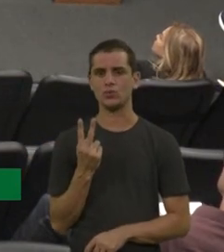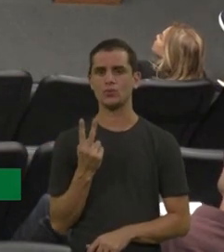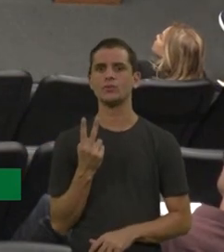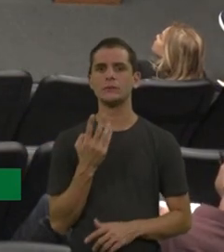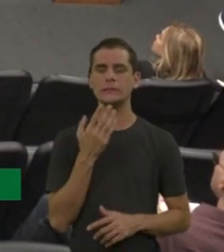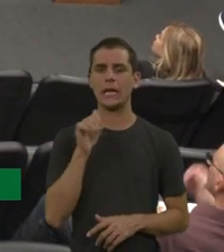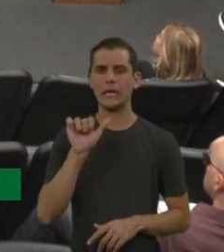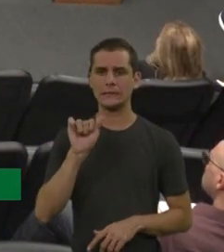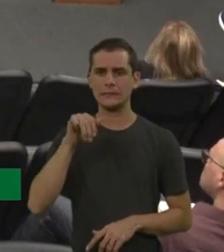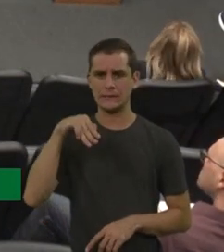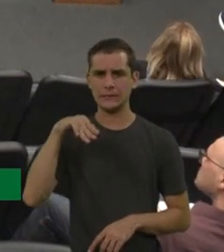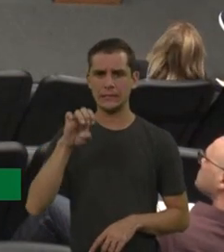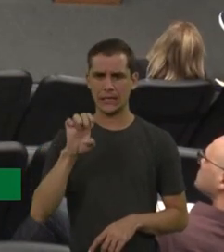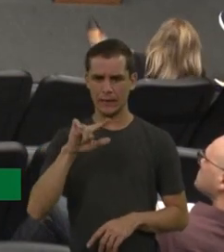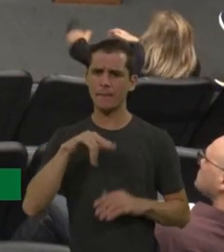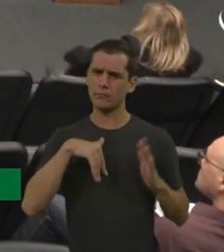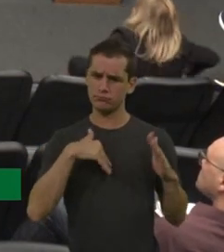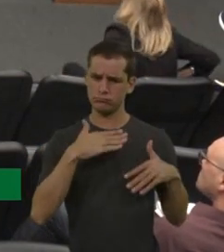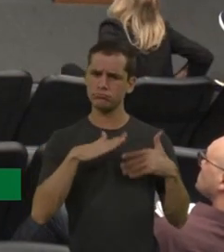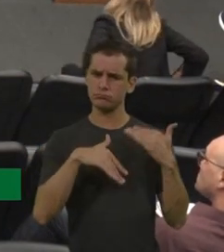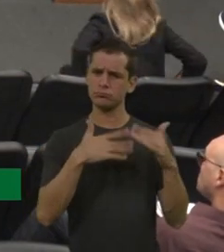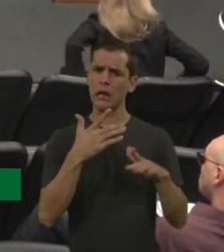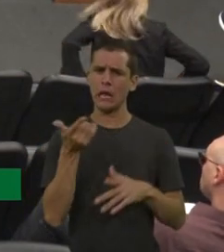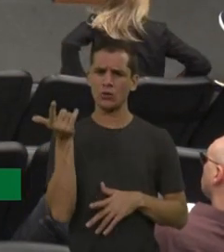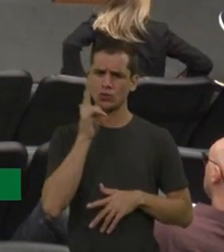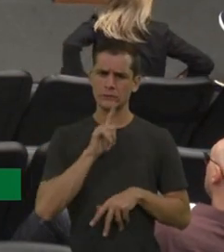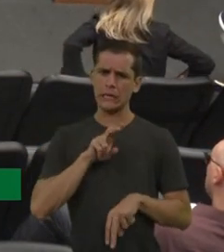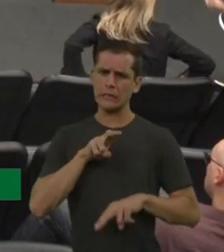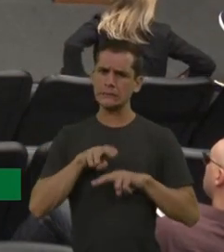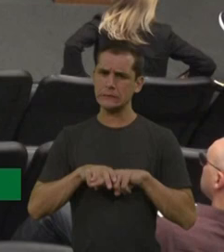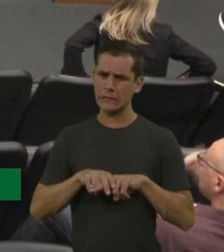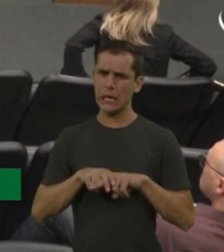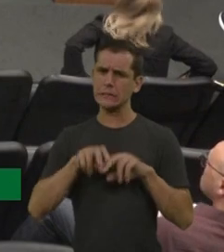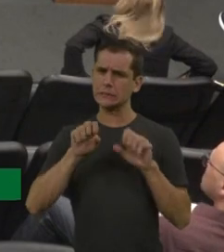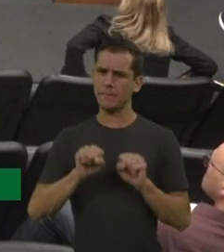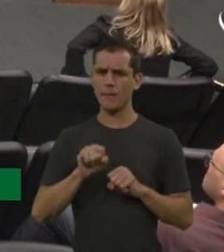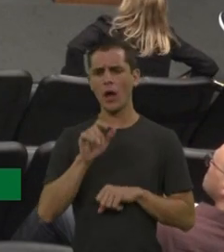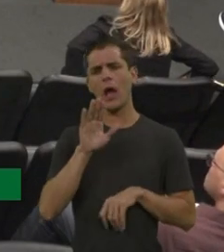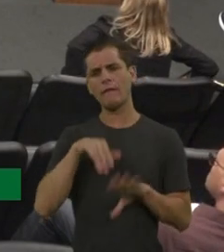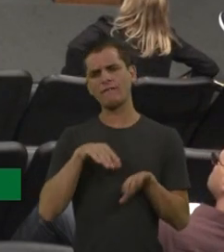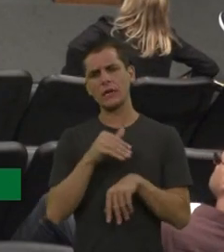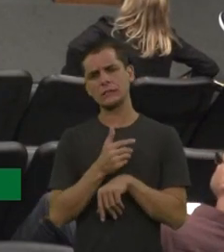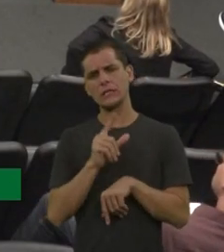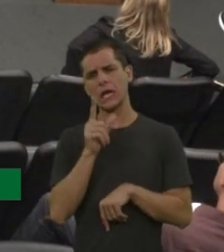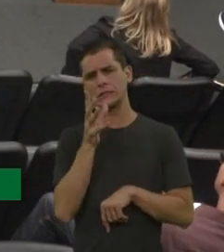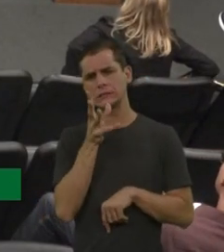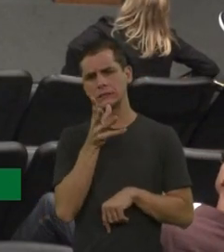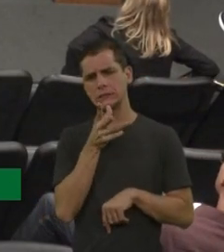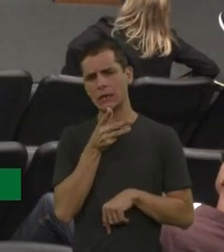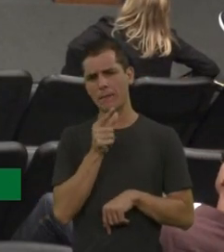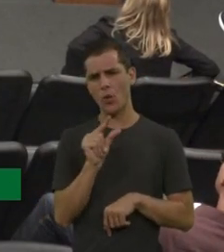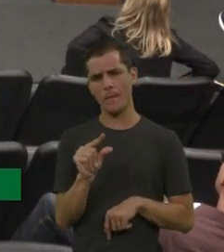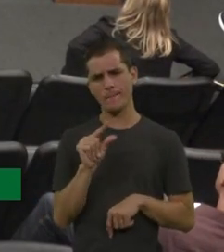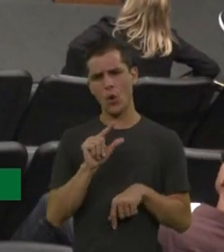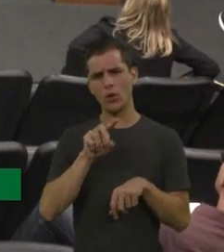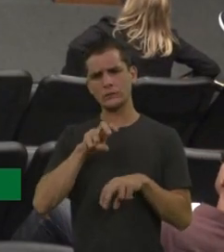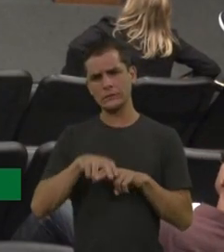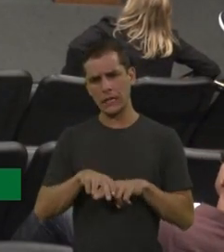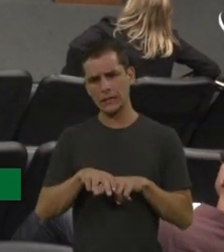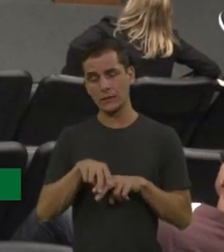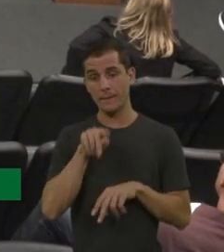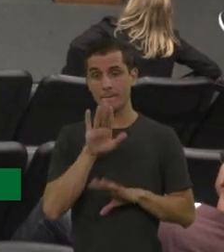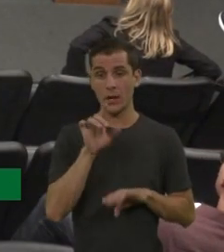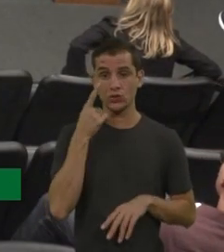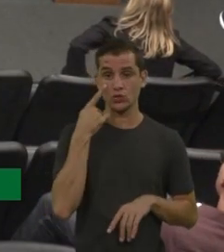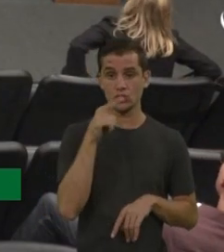desenvolvendo, então adquirem a capacidade de sentar, pode sentar atrasado e aí a vê que a criança estaciona, são mais hipotônicas, então